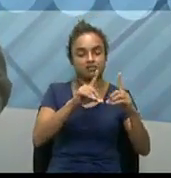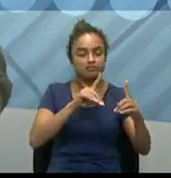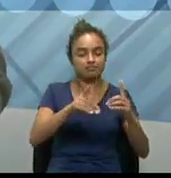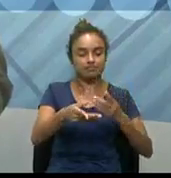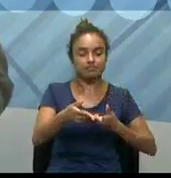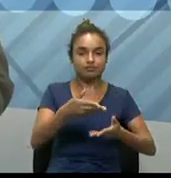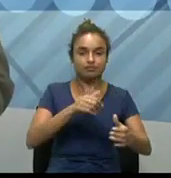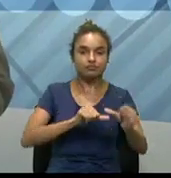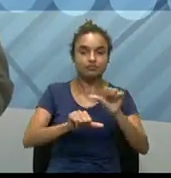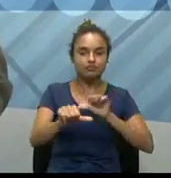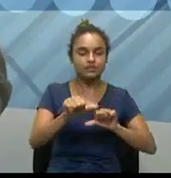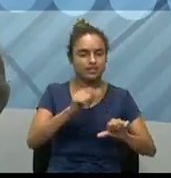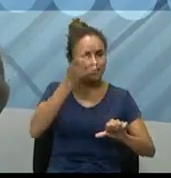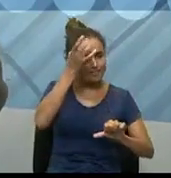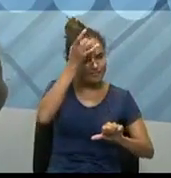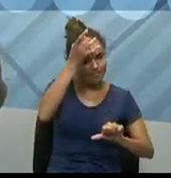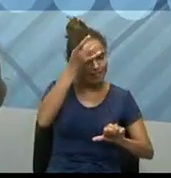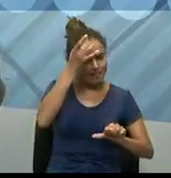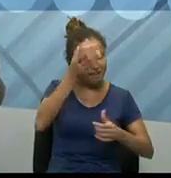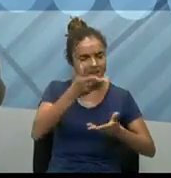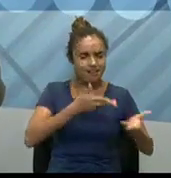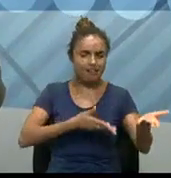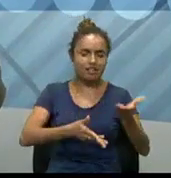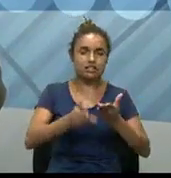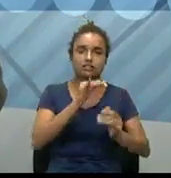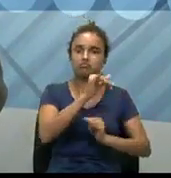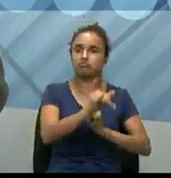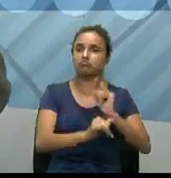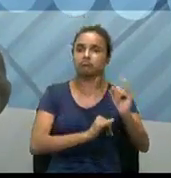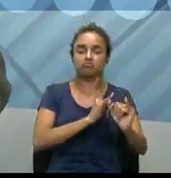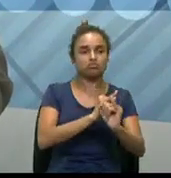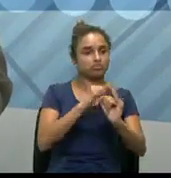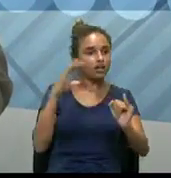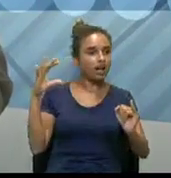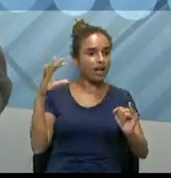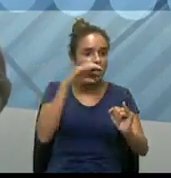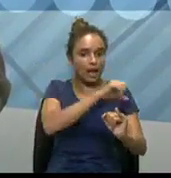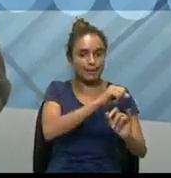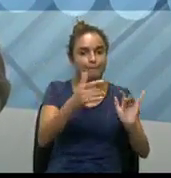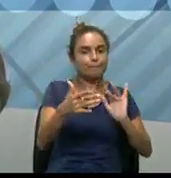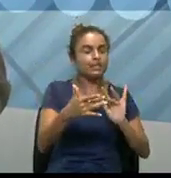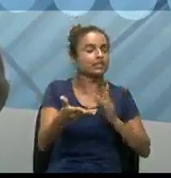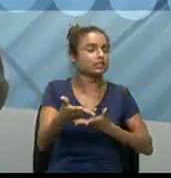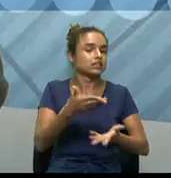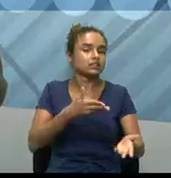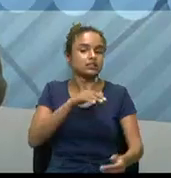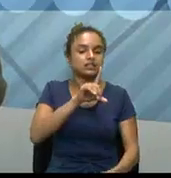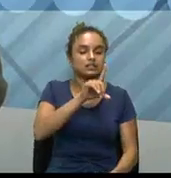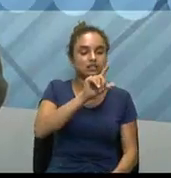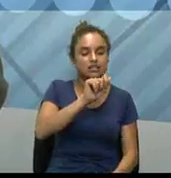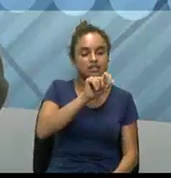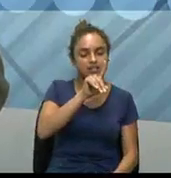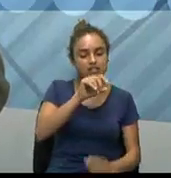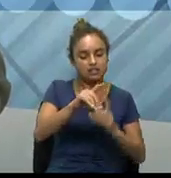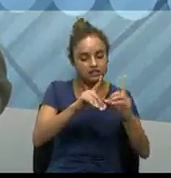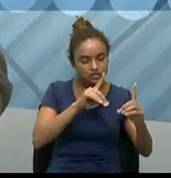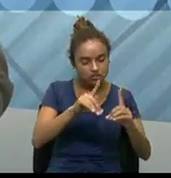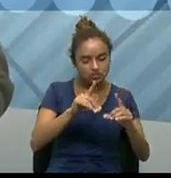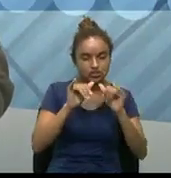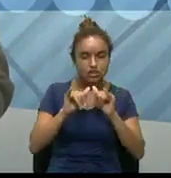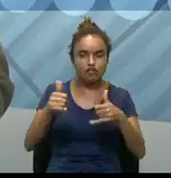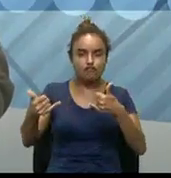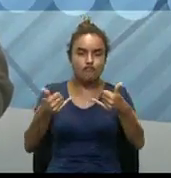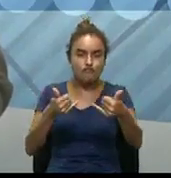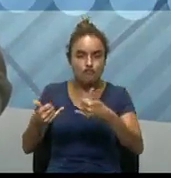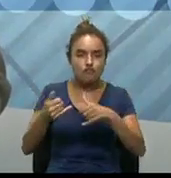muito mais fácil via online, né? Dados, que tipo de dados? Informações, fotos,